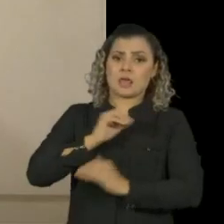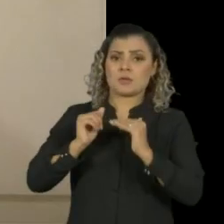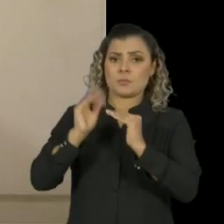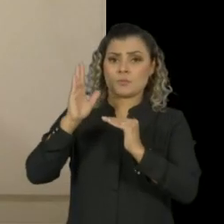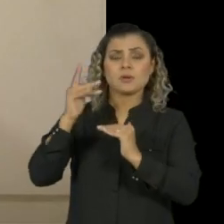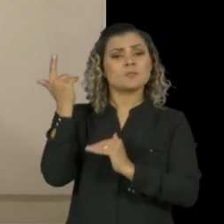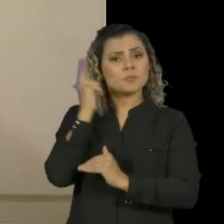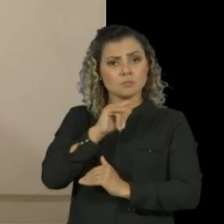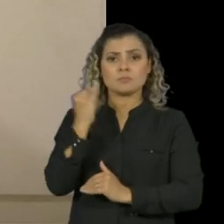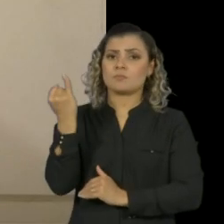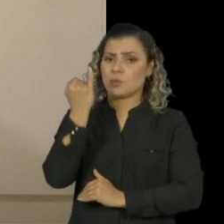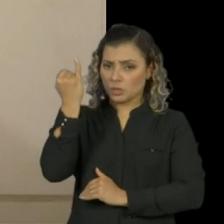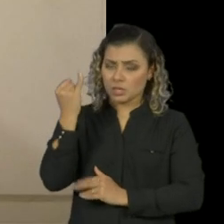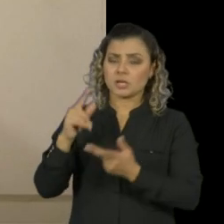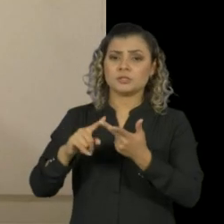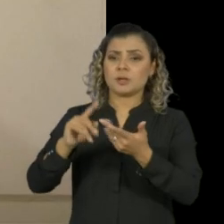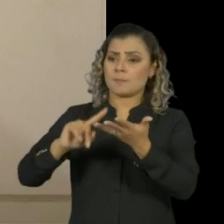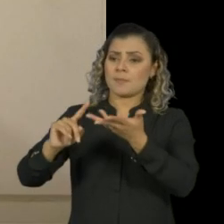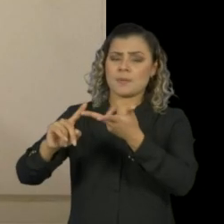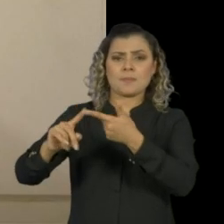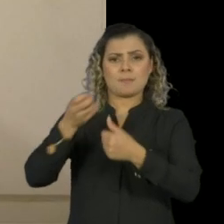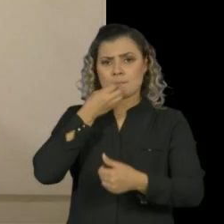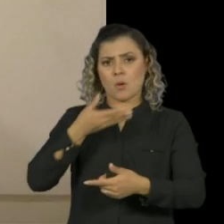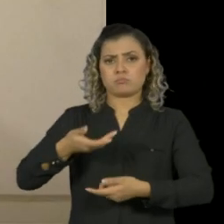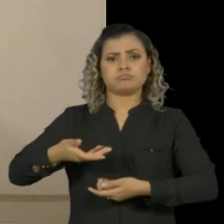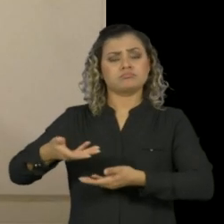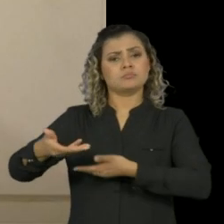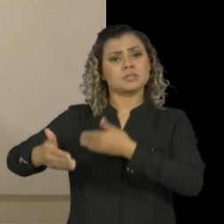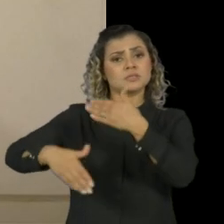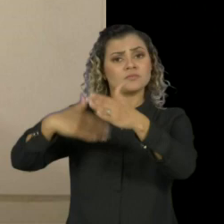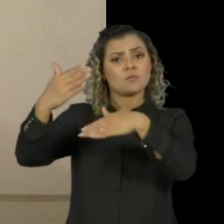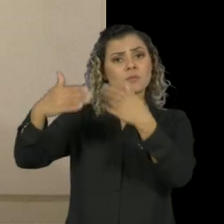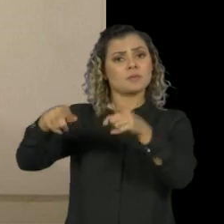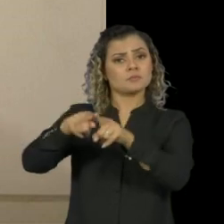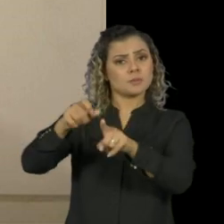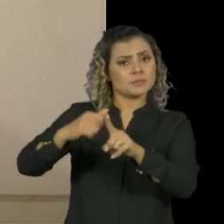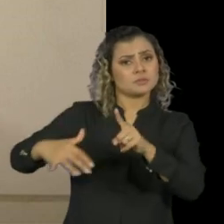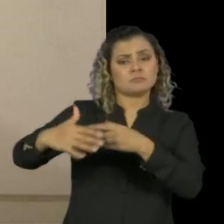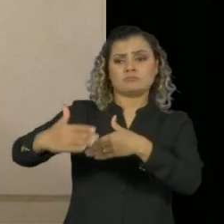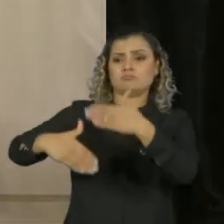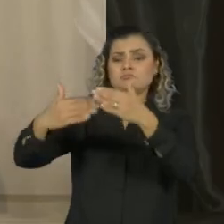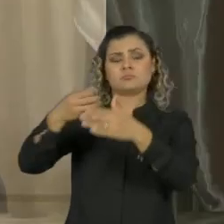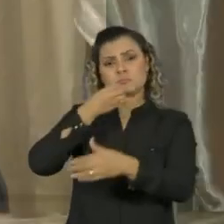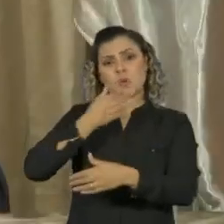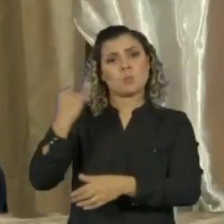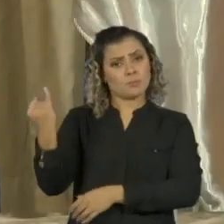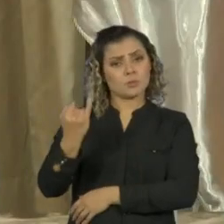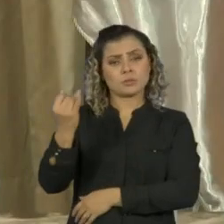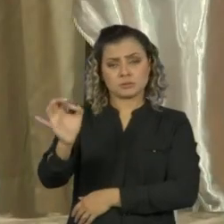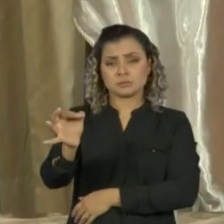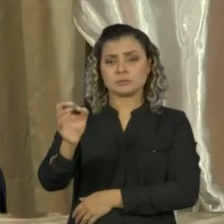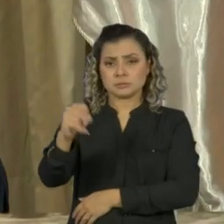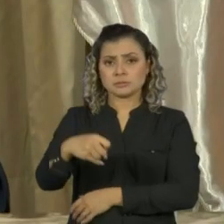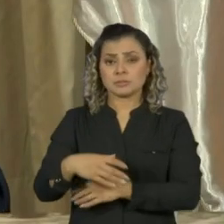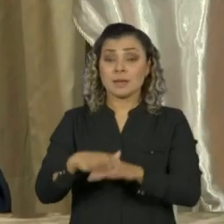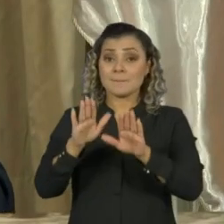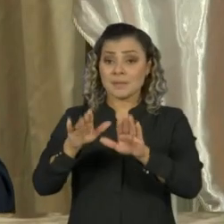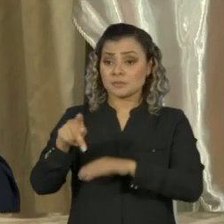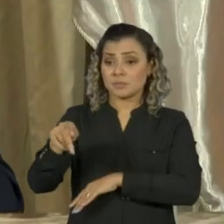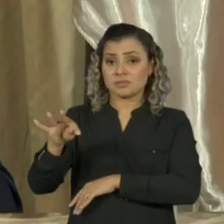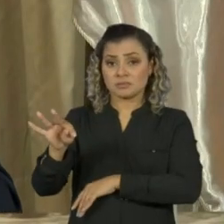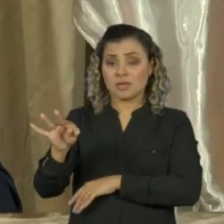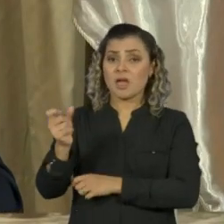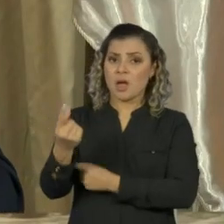é importante e, fundamentalmente, o social desenvolvimentismo. Isso é importante. E o PT,